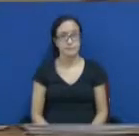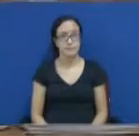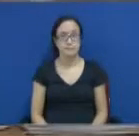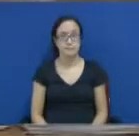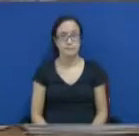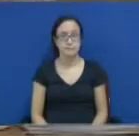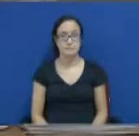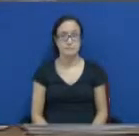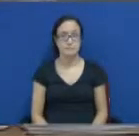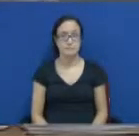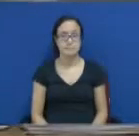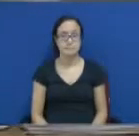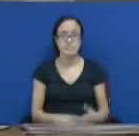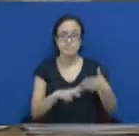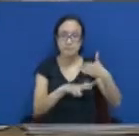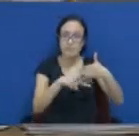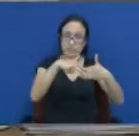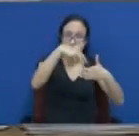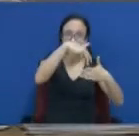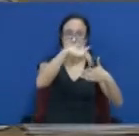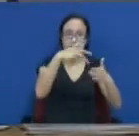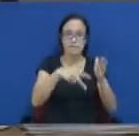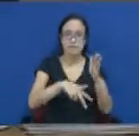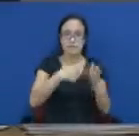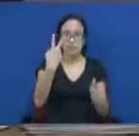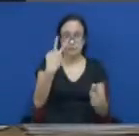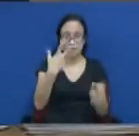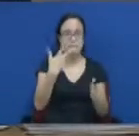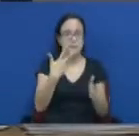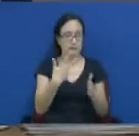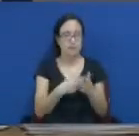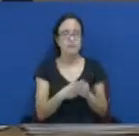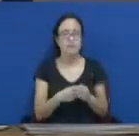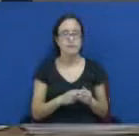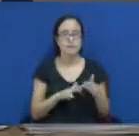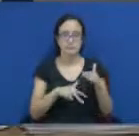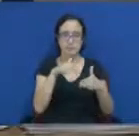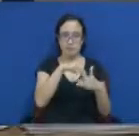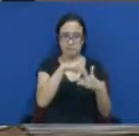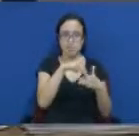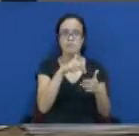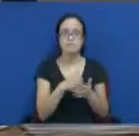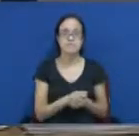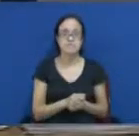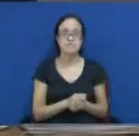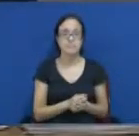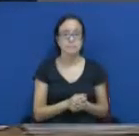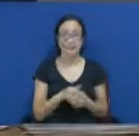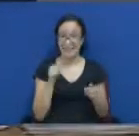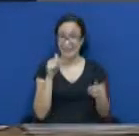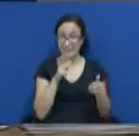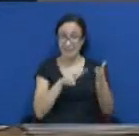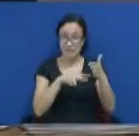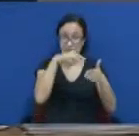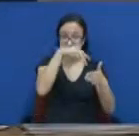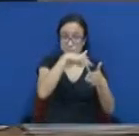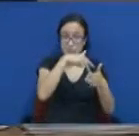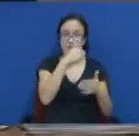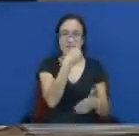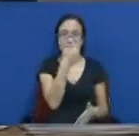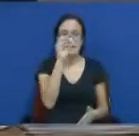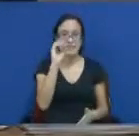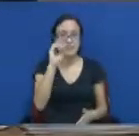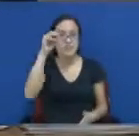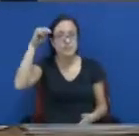A próxima tribuna, esta de 10 minutos, é importante frisar para aqueles que não conhecem a rotina da